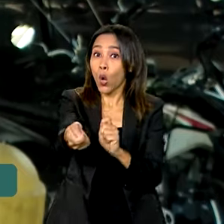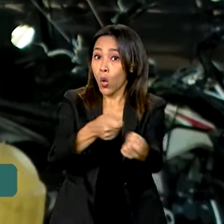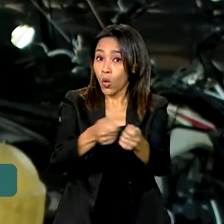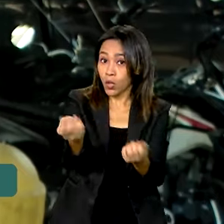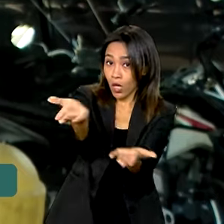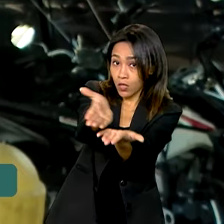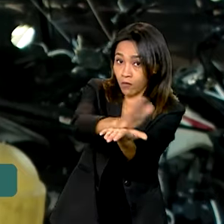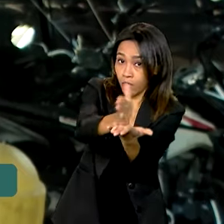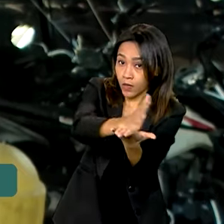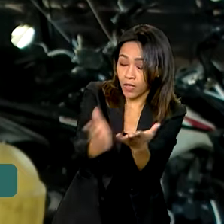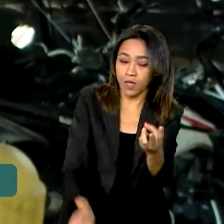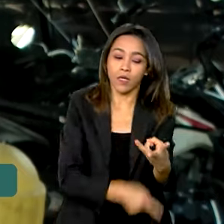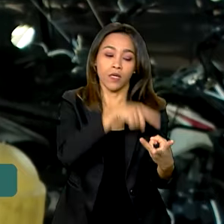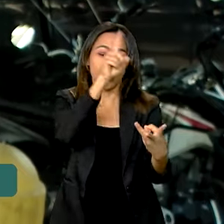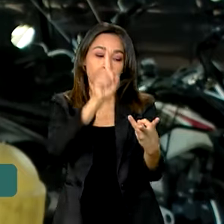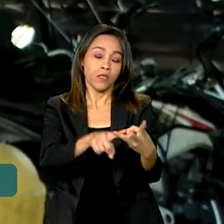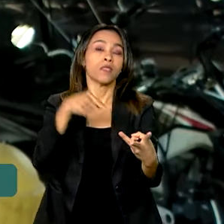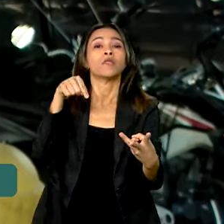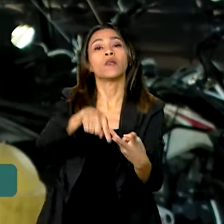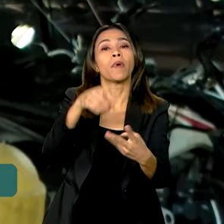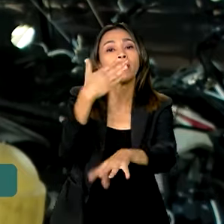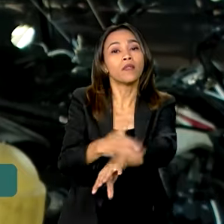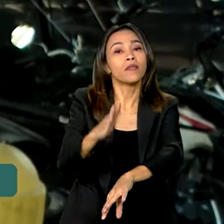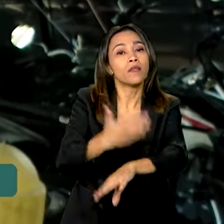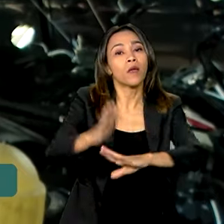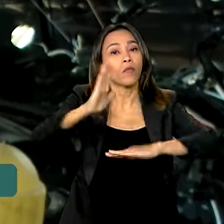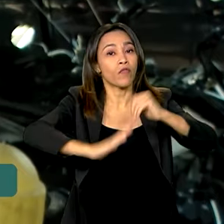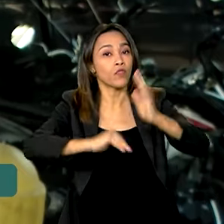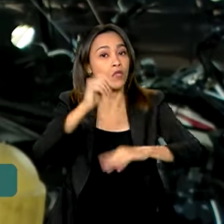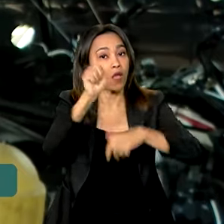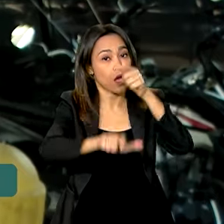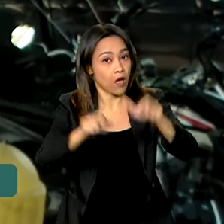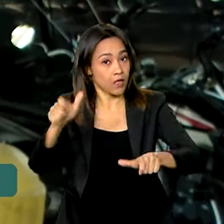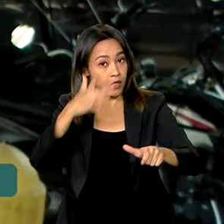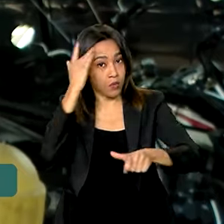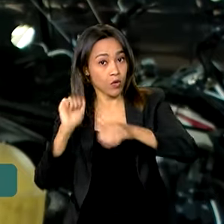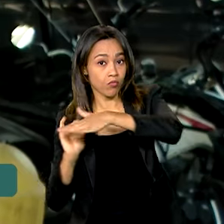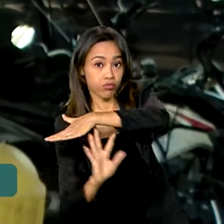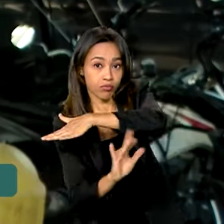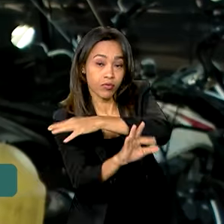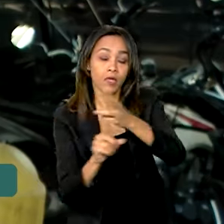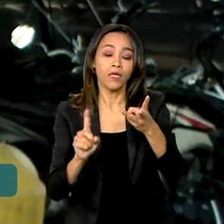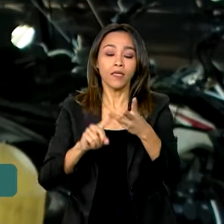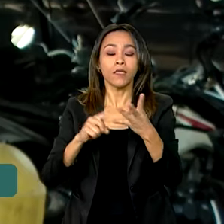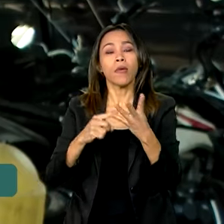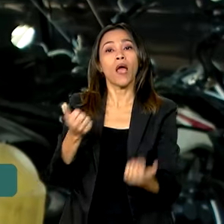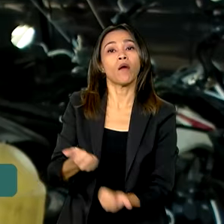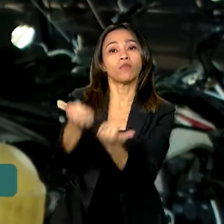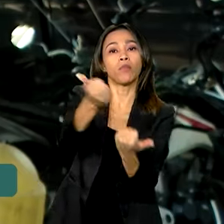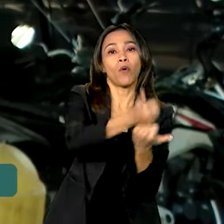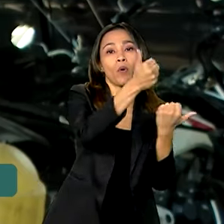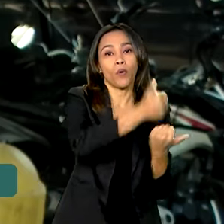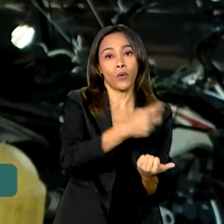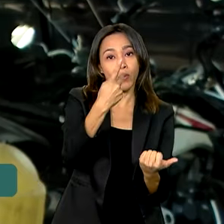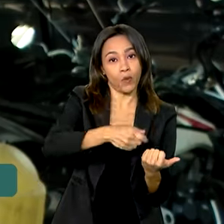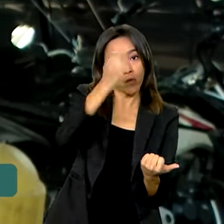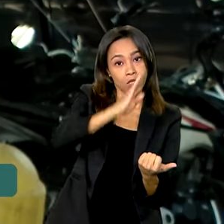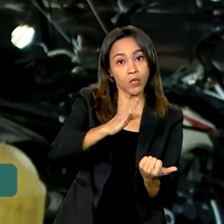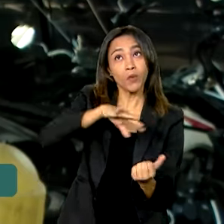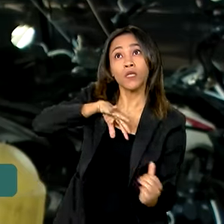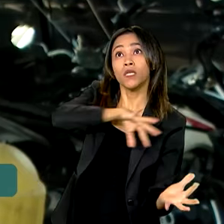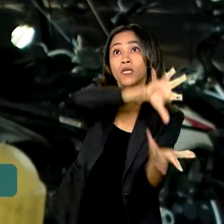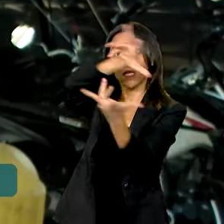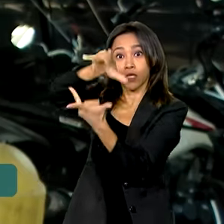qualificar a proteção social a migrantes e intensificar a cooperação nacional e internacional. O contrabando de